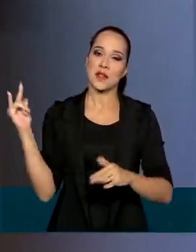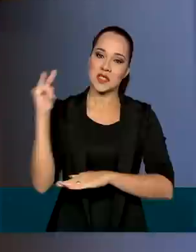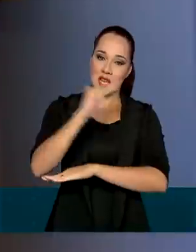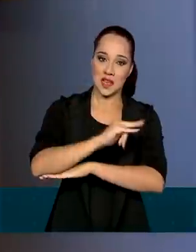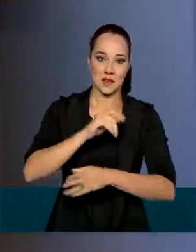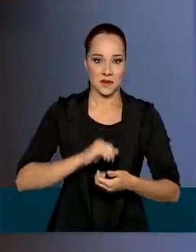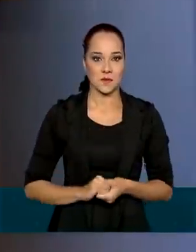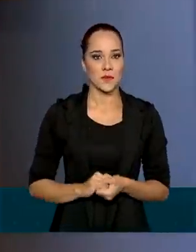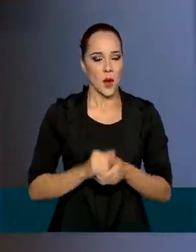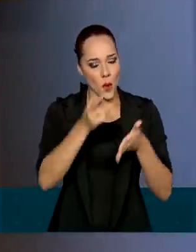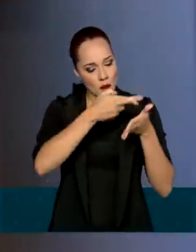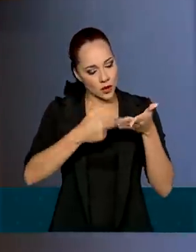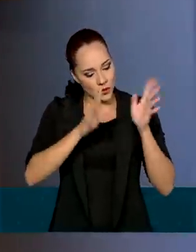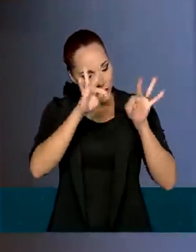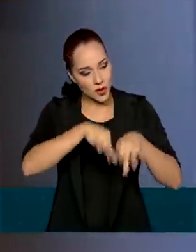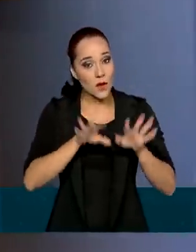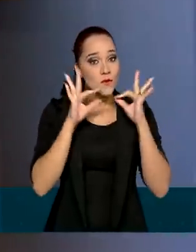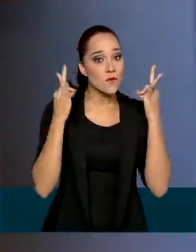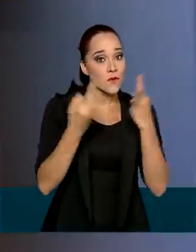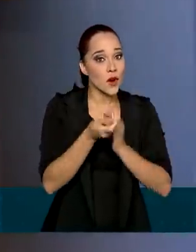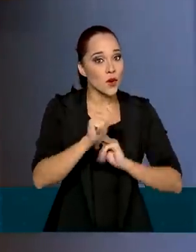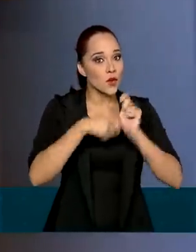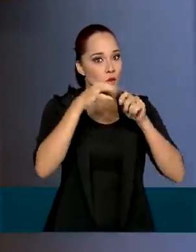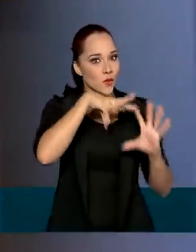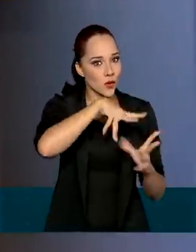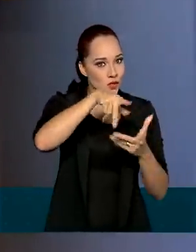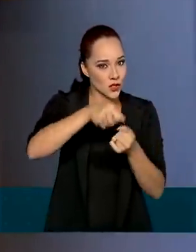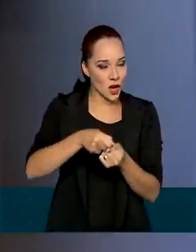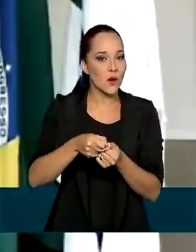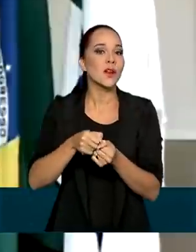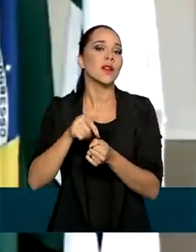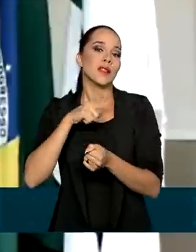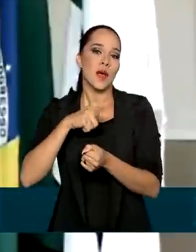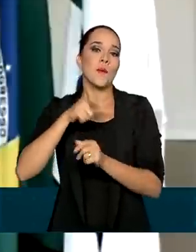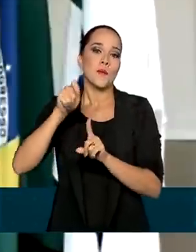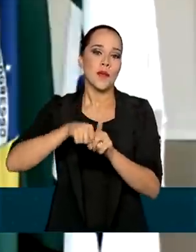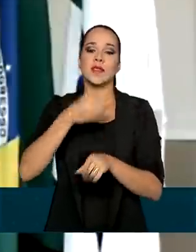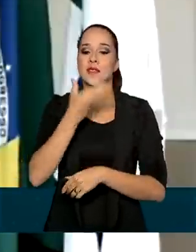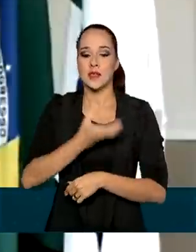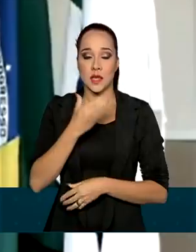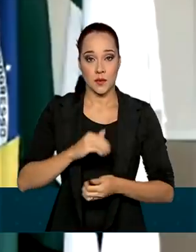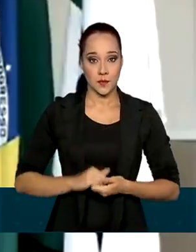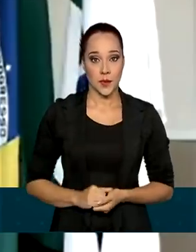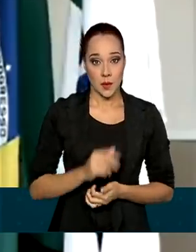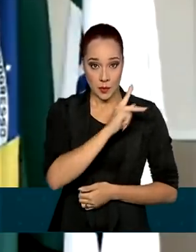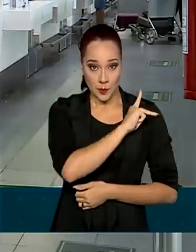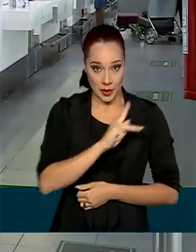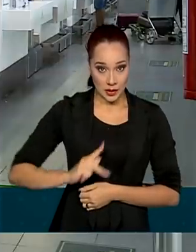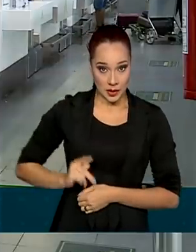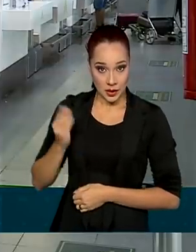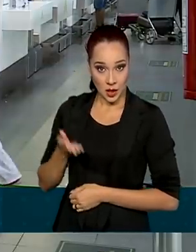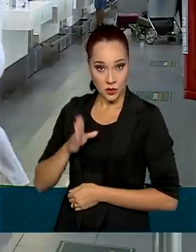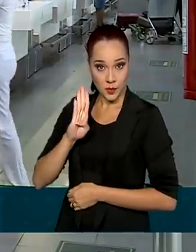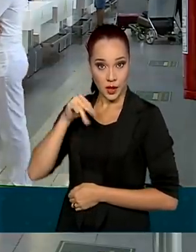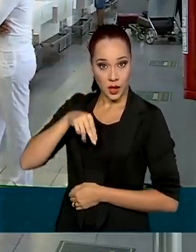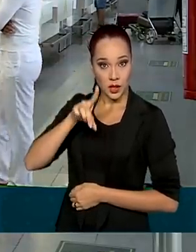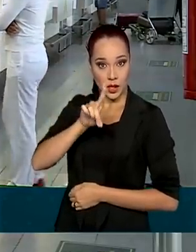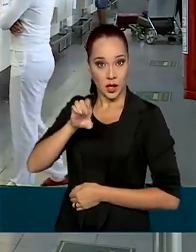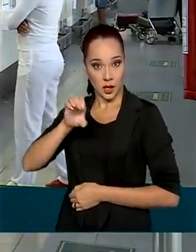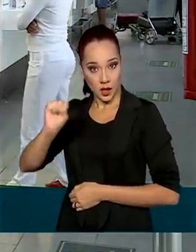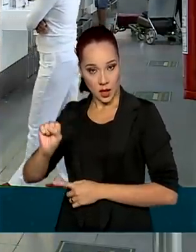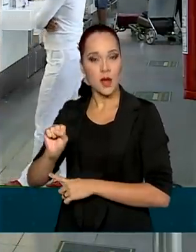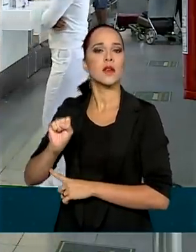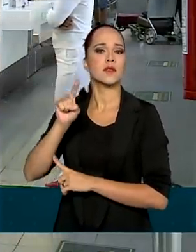O relatório final do Fórum Econômico Mundial saiu em dezembro. Para o presidente do BNDES, é fundamental